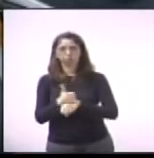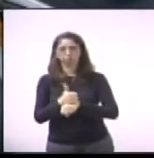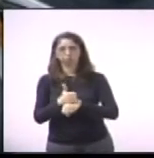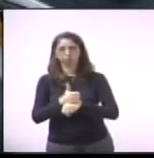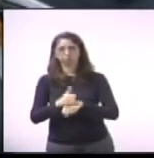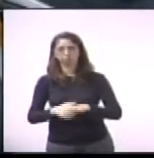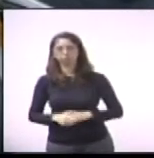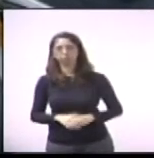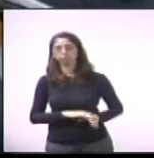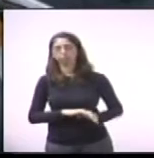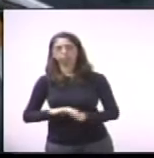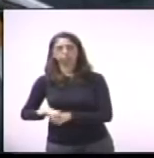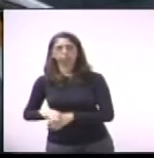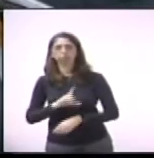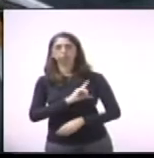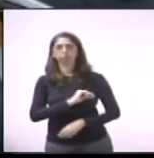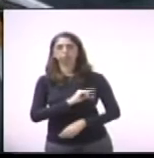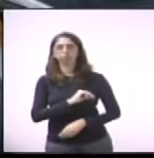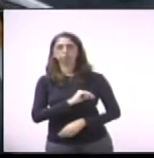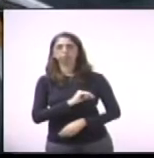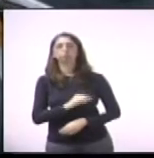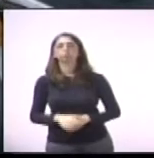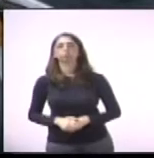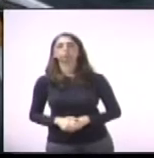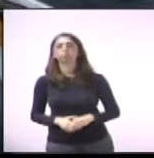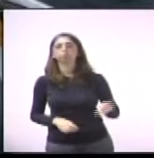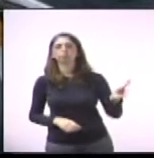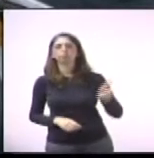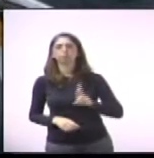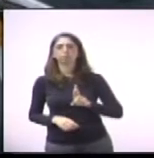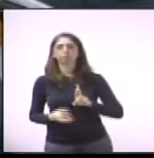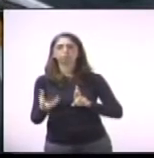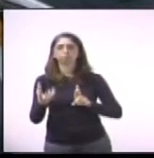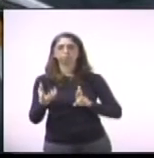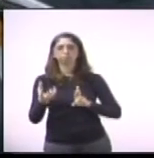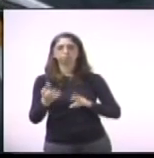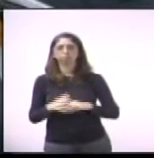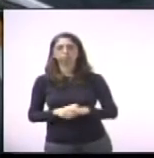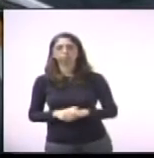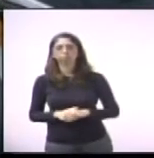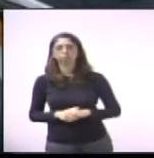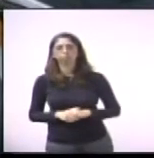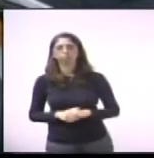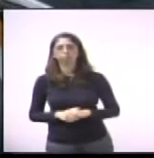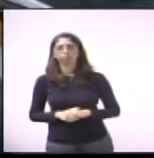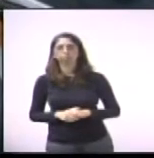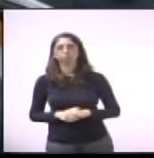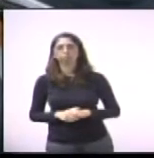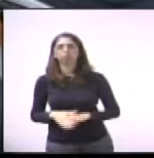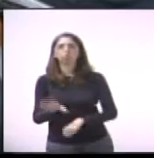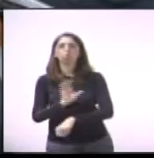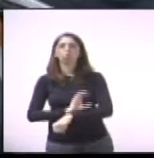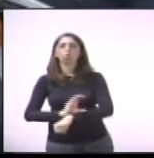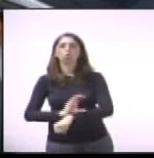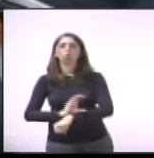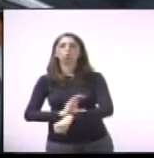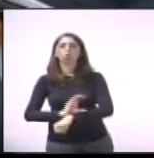vereador Custódio Campos, requer informações ao Executivo sobre os cursos